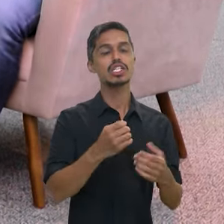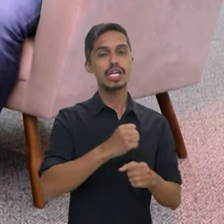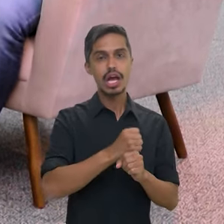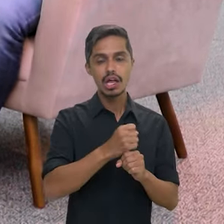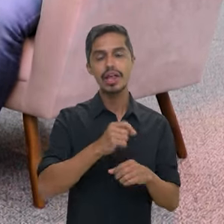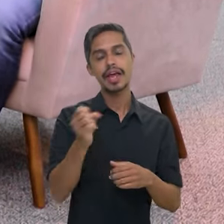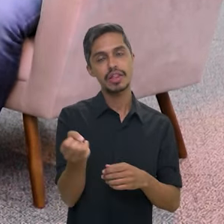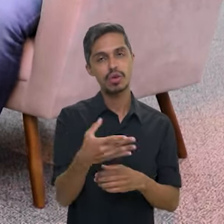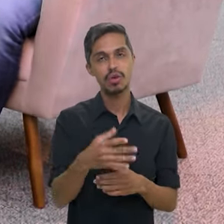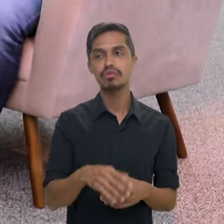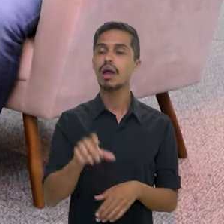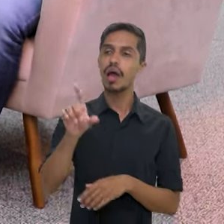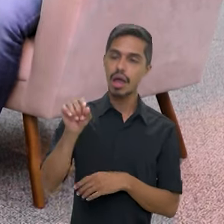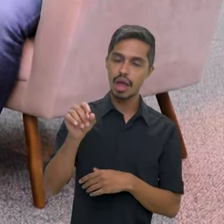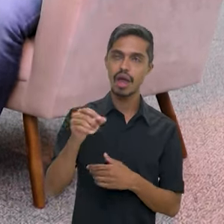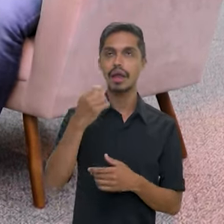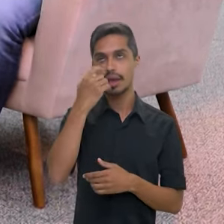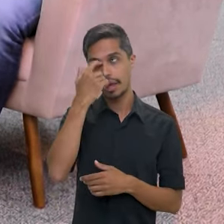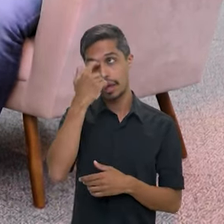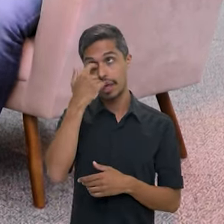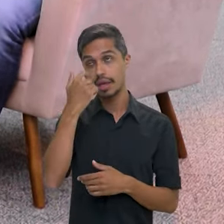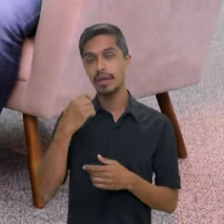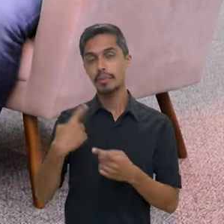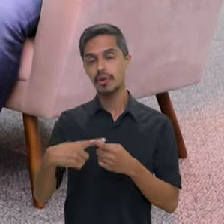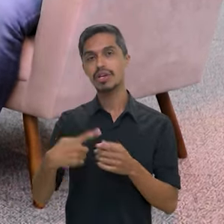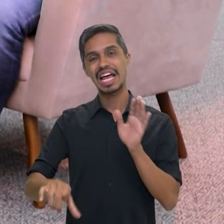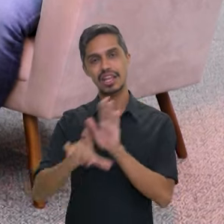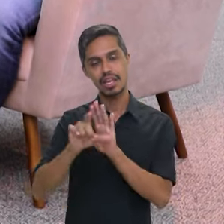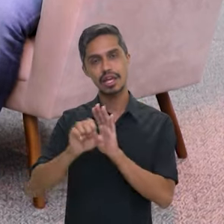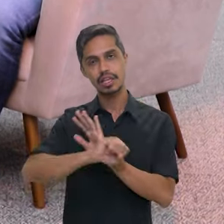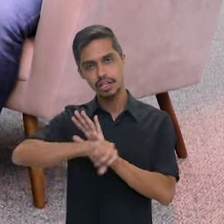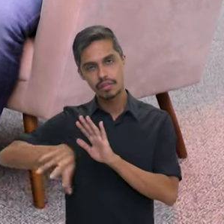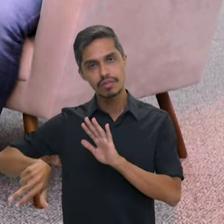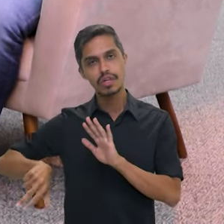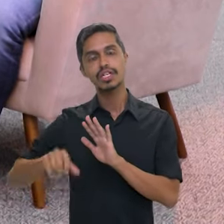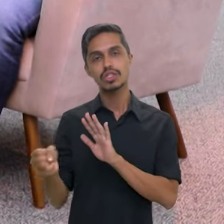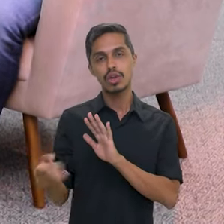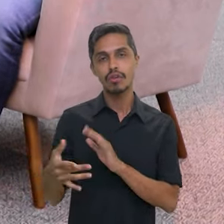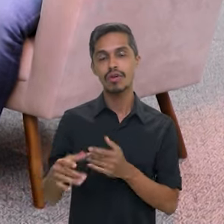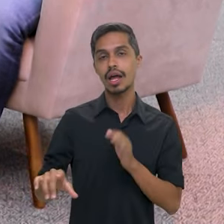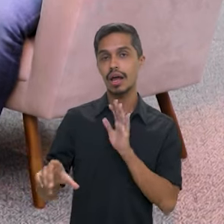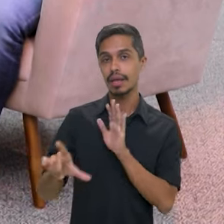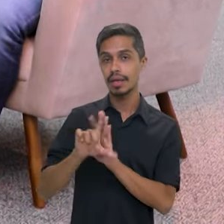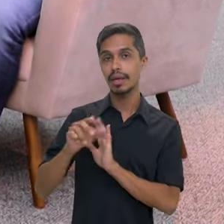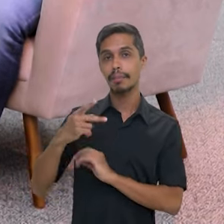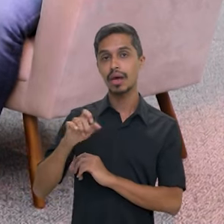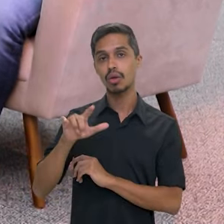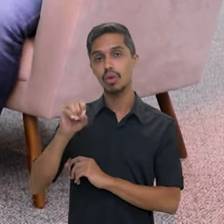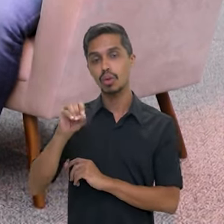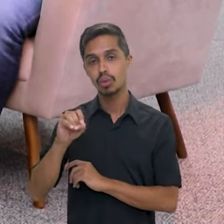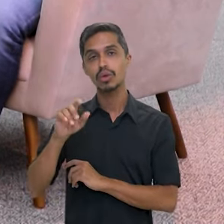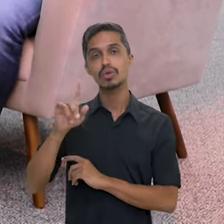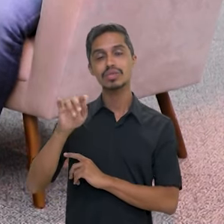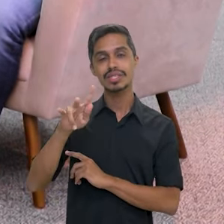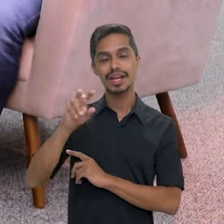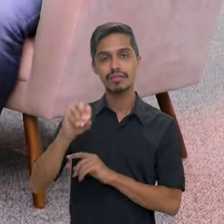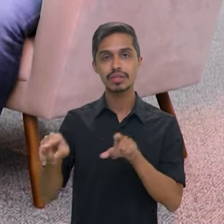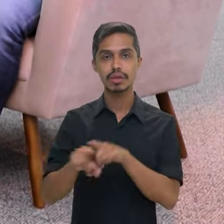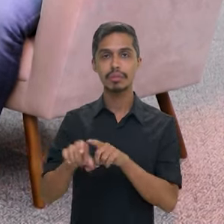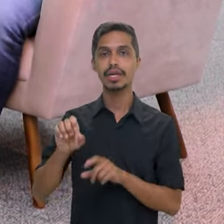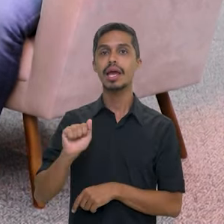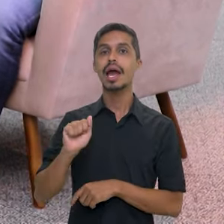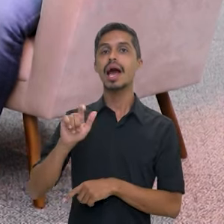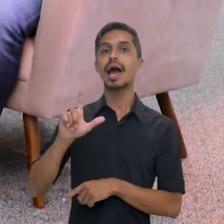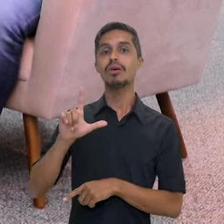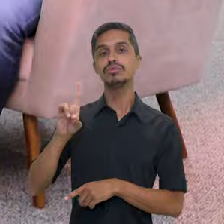inédito, né? É inédito do ponto de vista das leis, também a lei Paulo Gustavo e Aldir